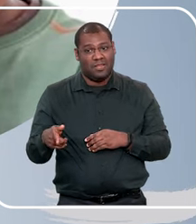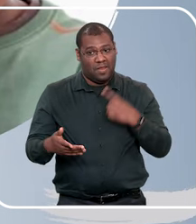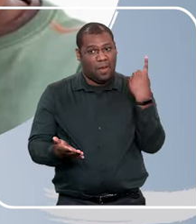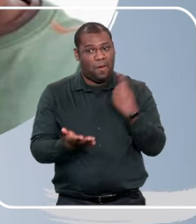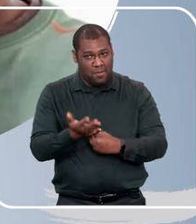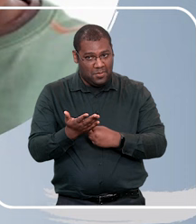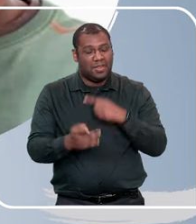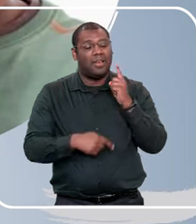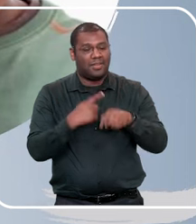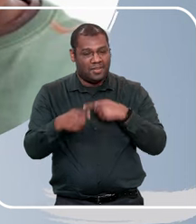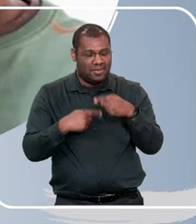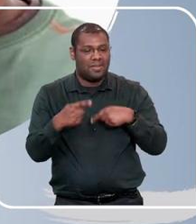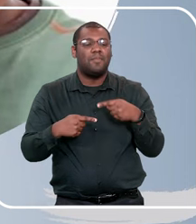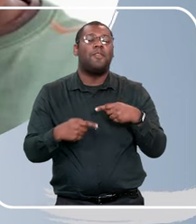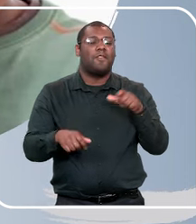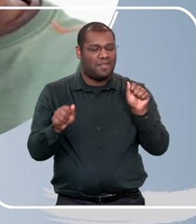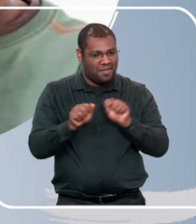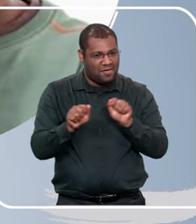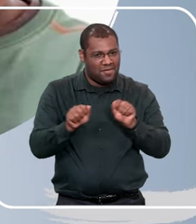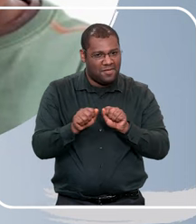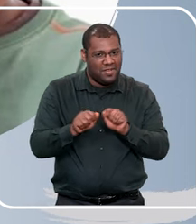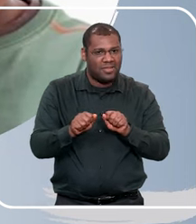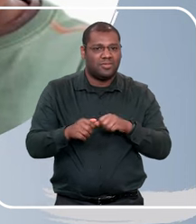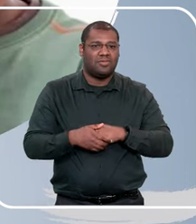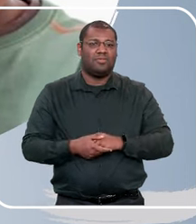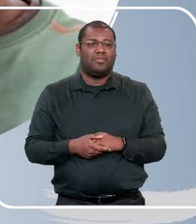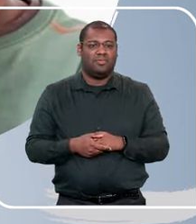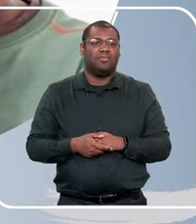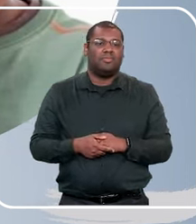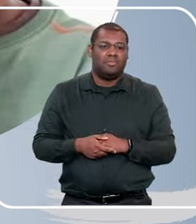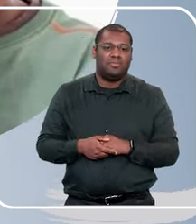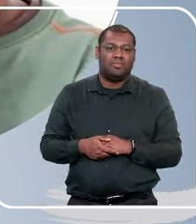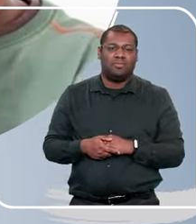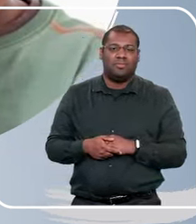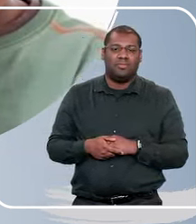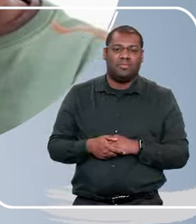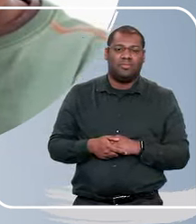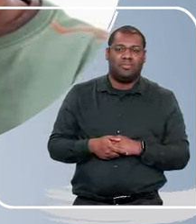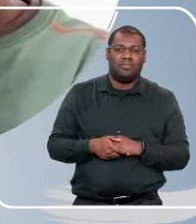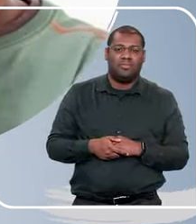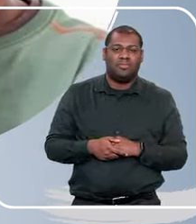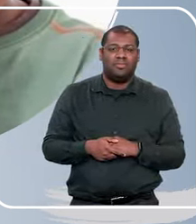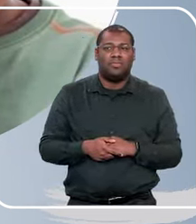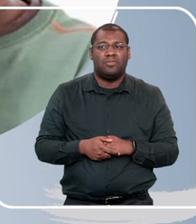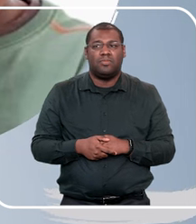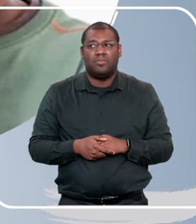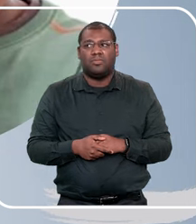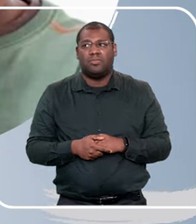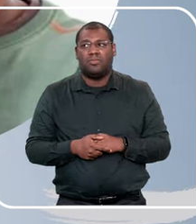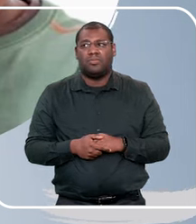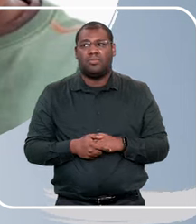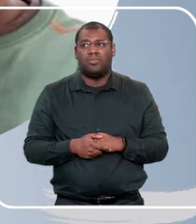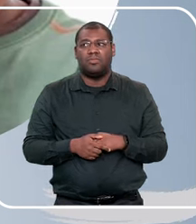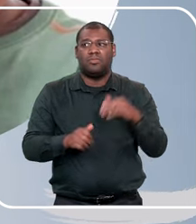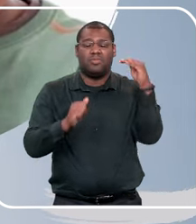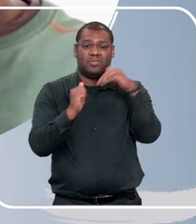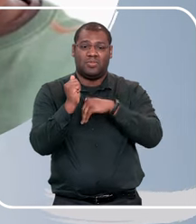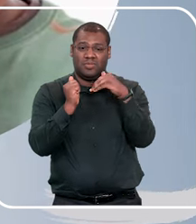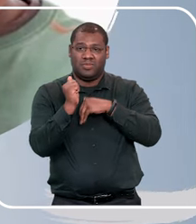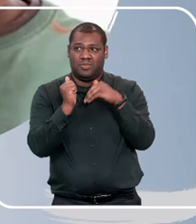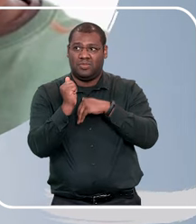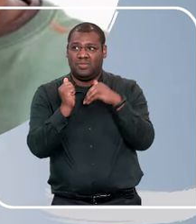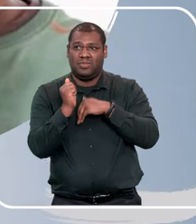então assim, é por isso que eu gosto de nomear pra criança surpresa e segredo, e é muito legal isso, porque quando alguém pede